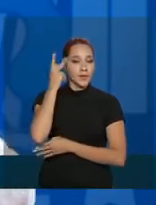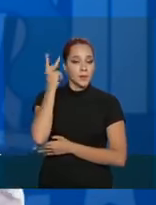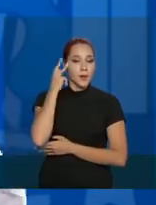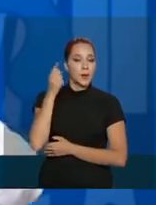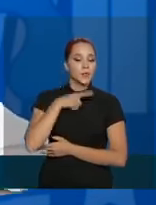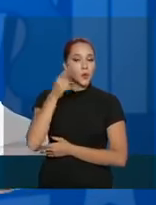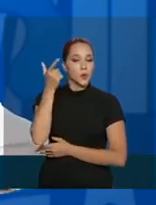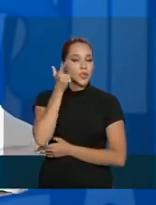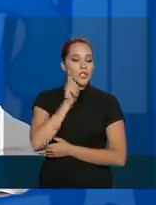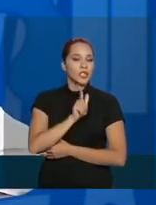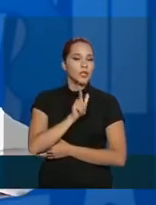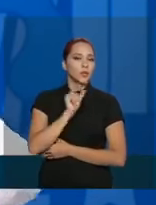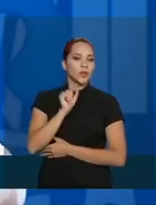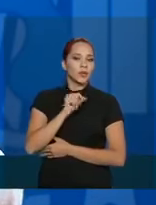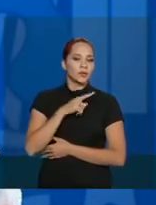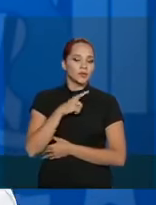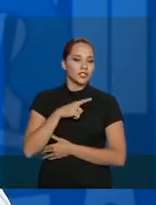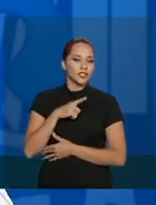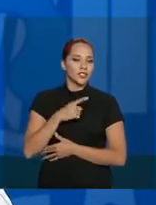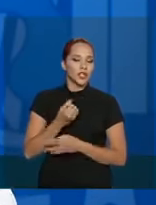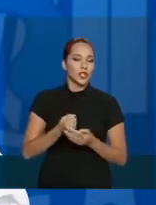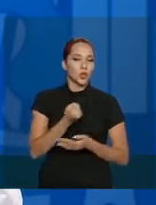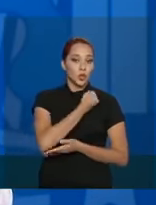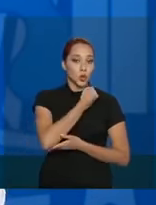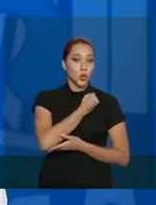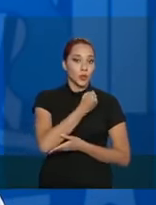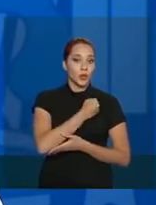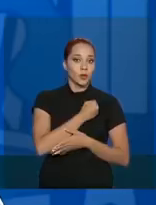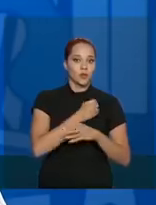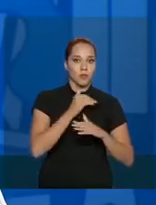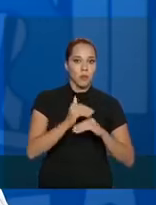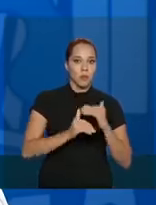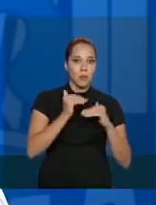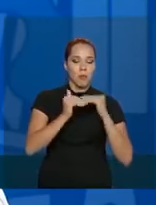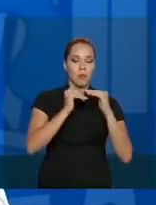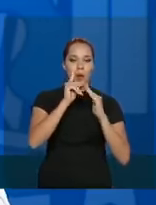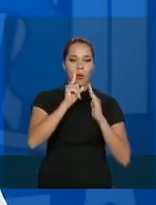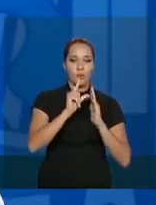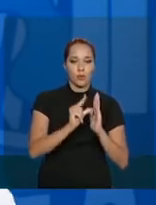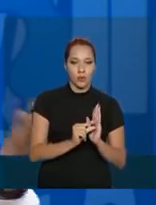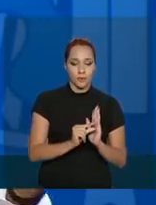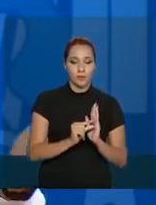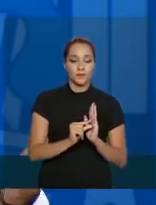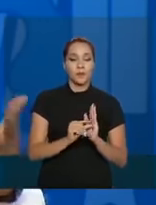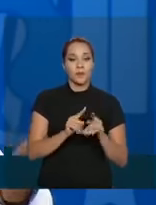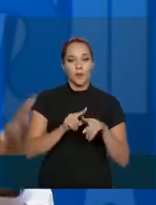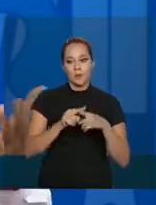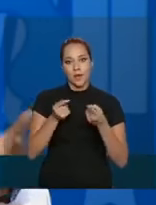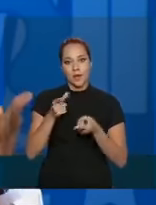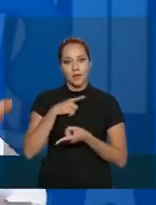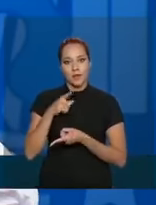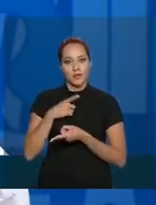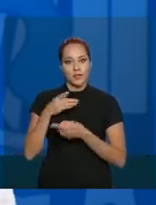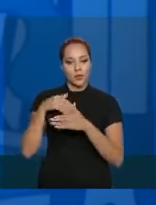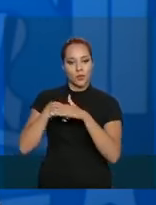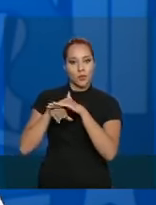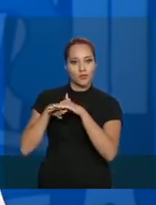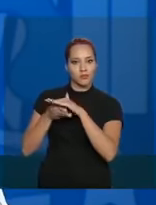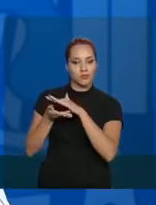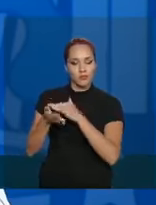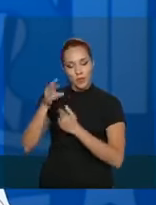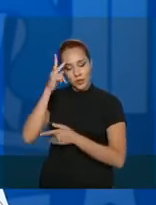conseguido dar uma quebrada no número de progressão da doença, mas tinha o seu estoque de